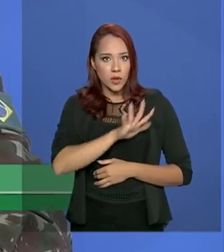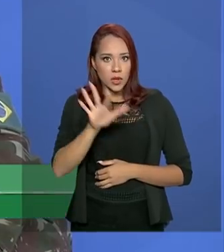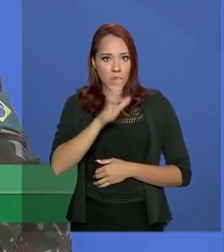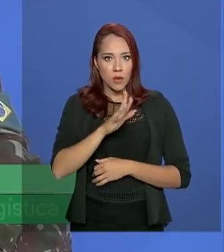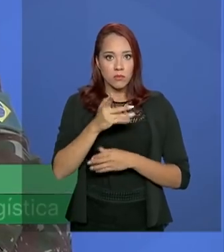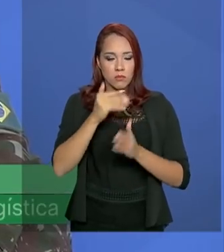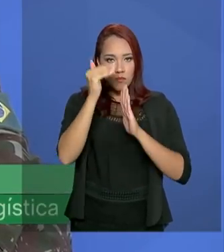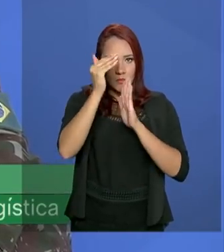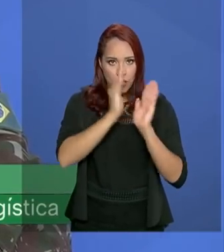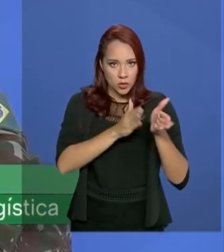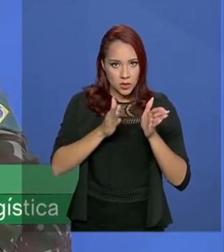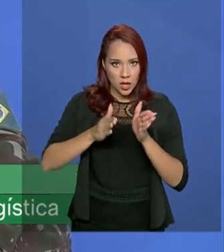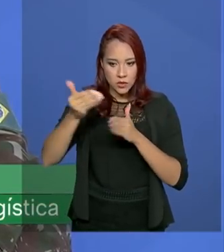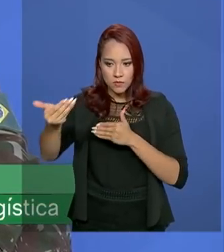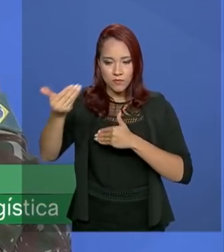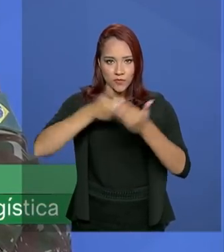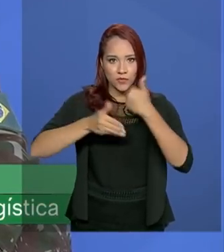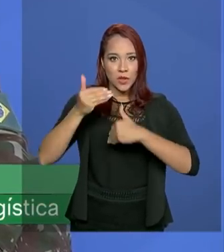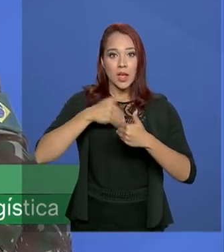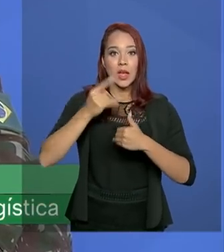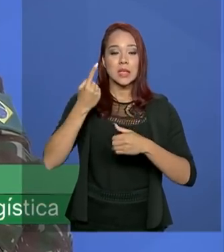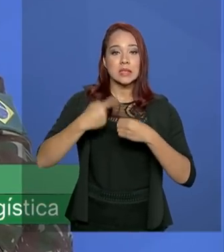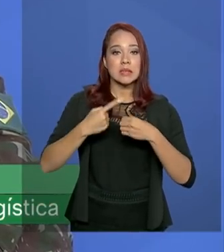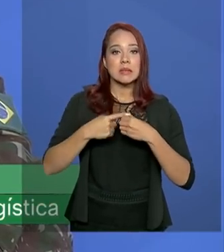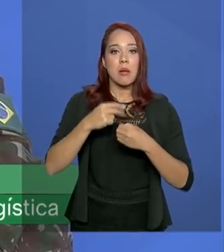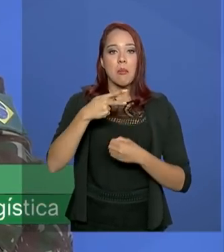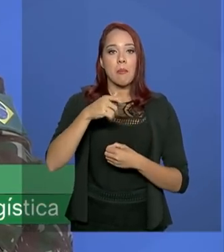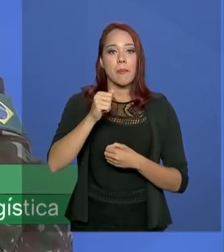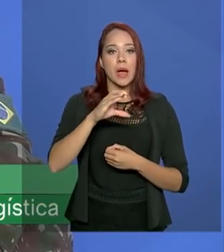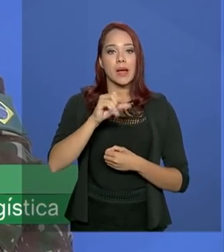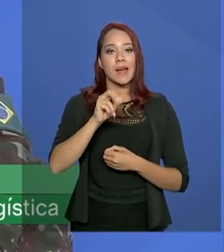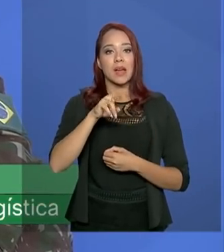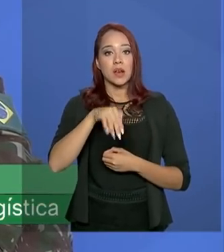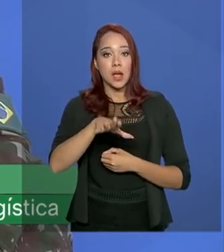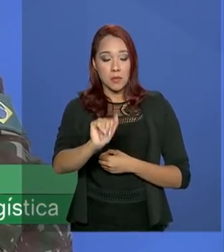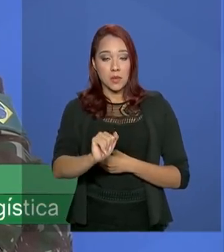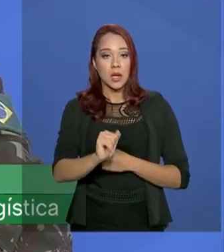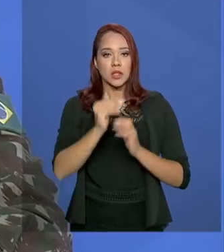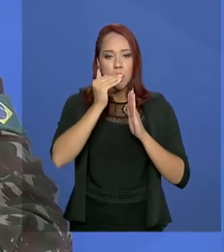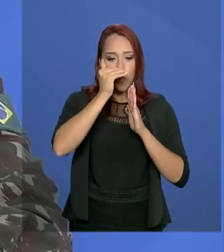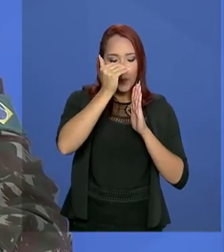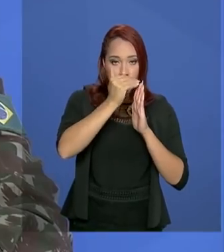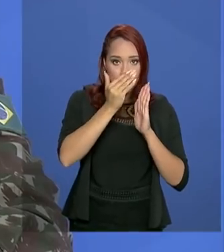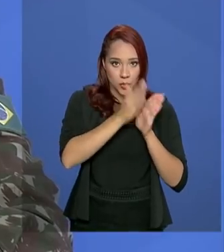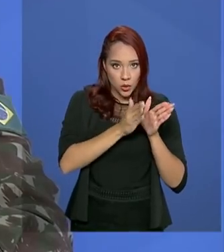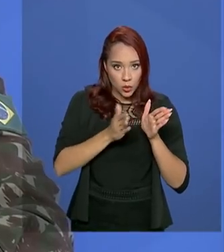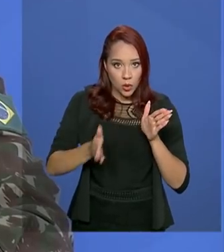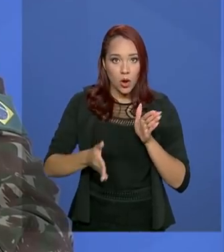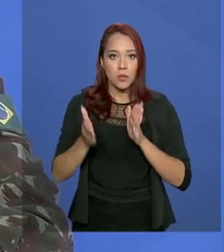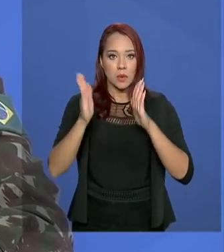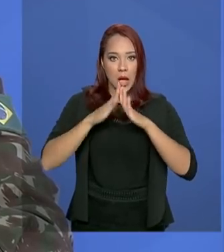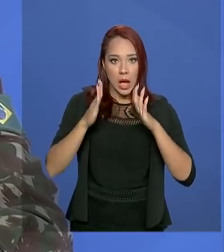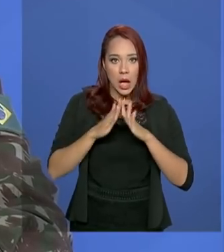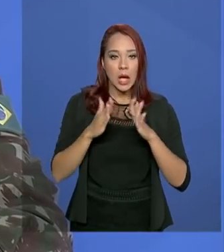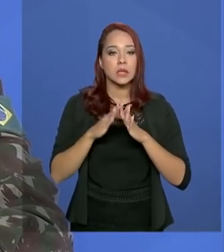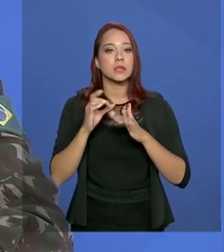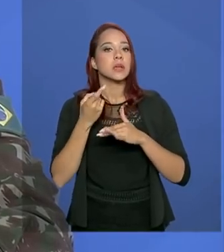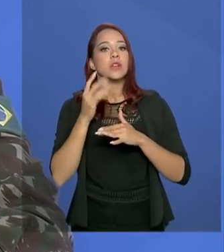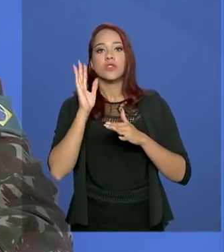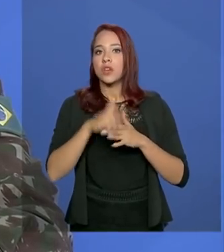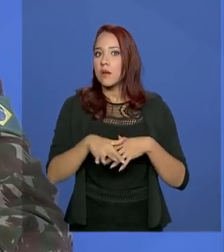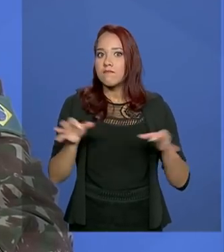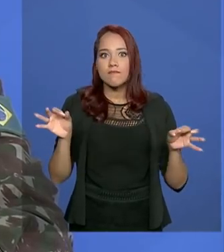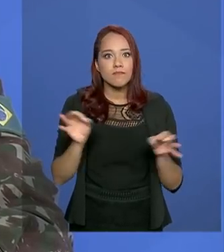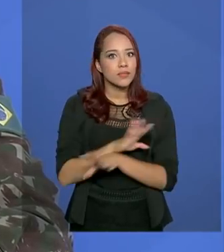em Pacaraima. Os protocolos, tanto por refúgio ou por residência, já saem prontos.